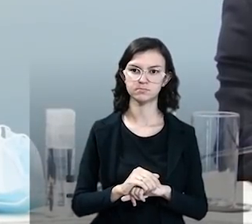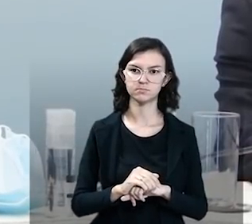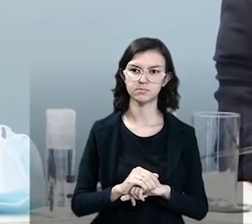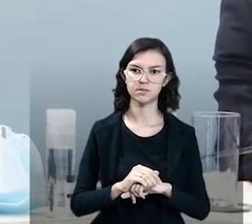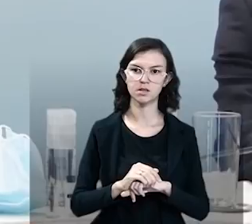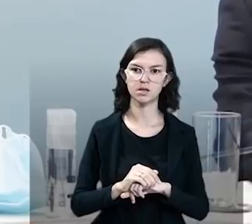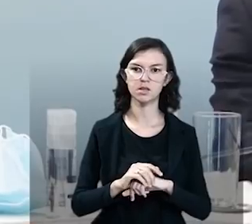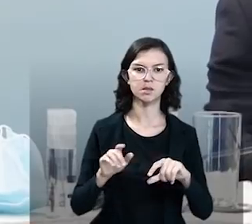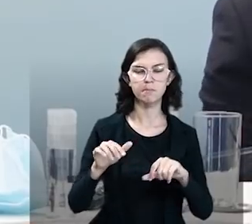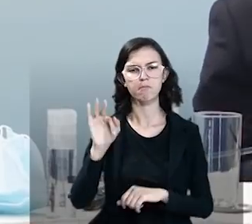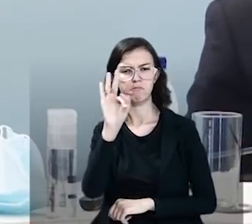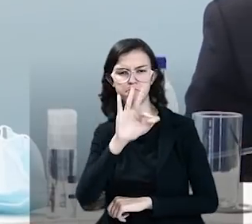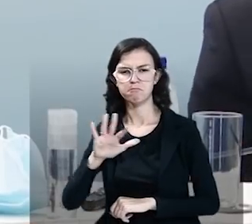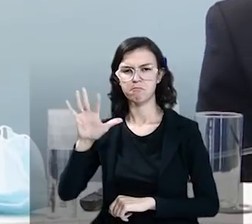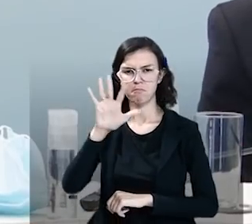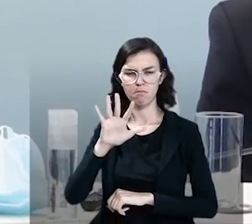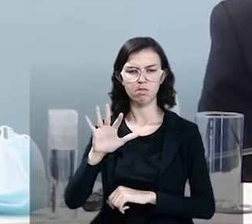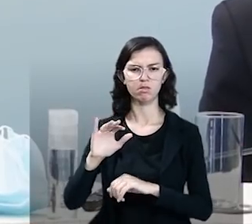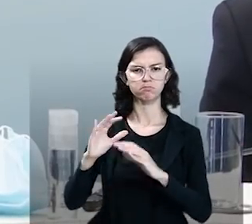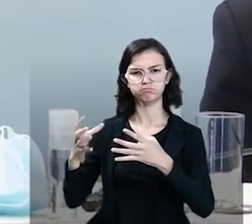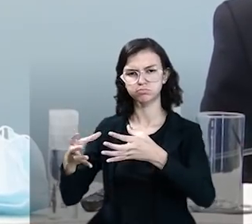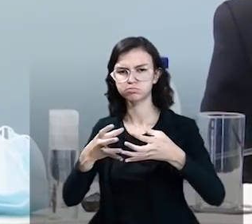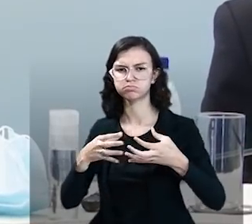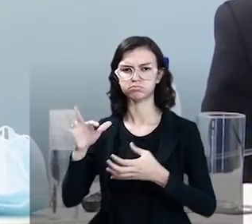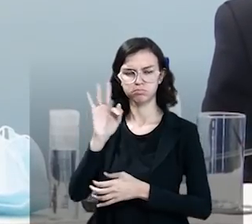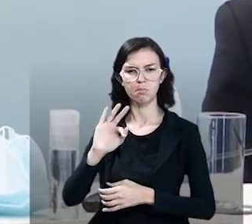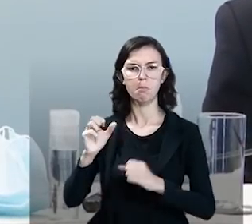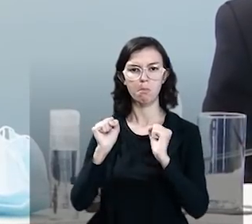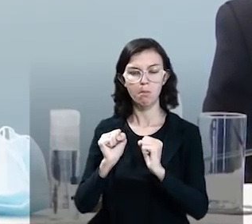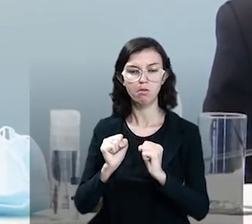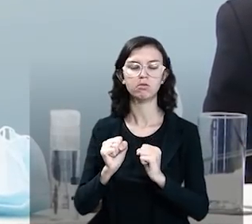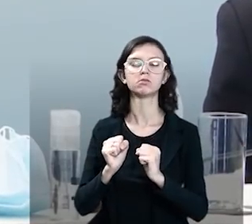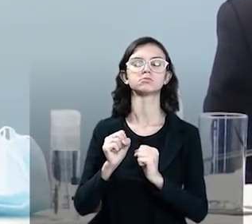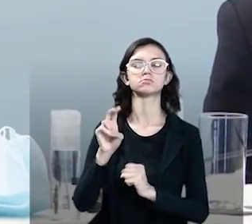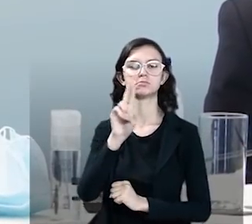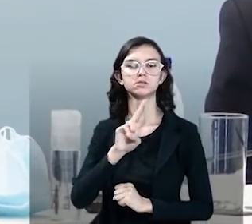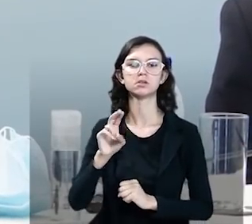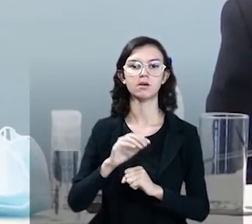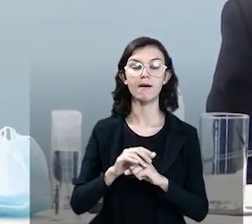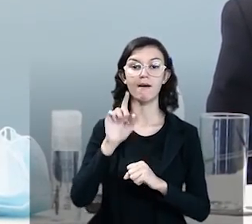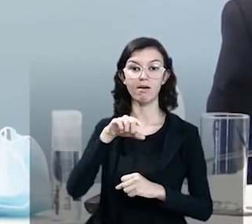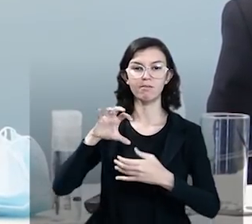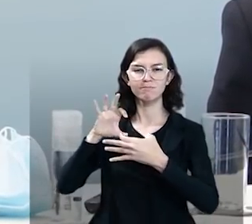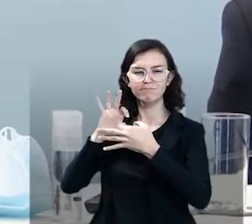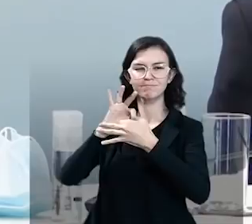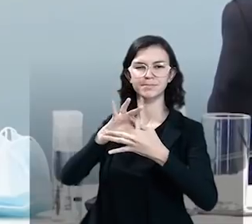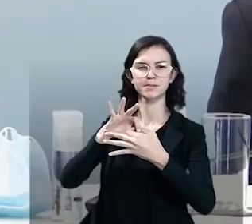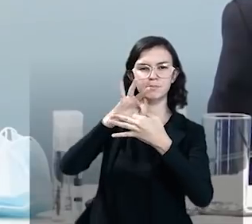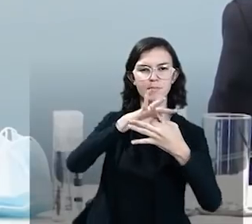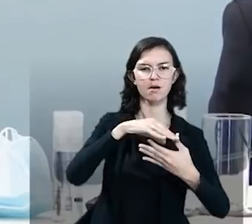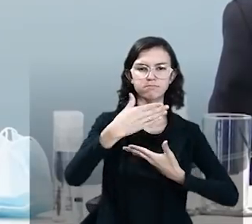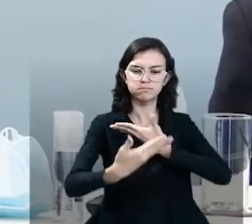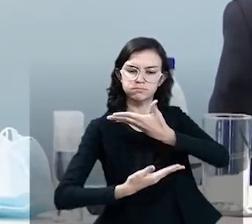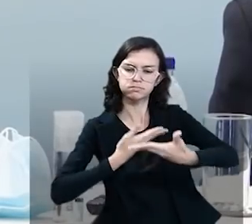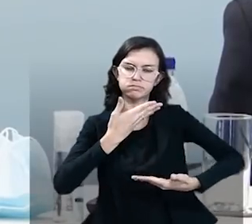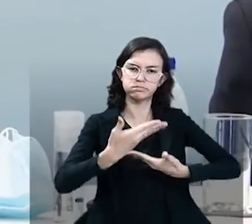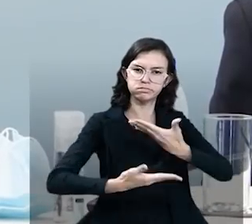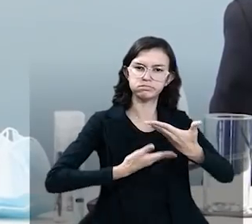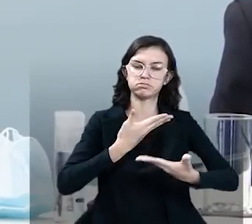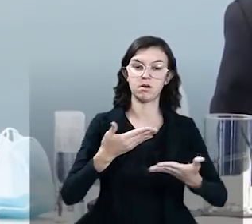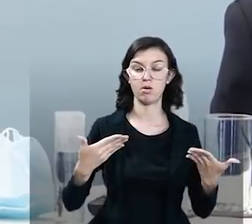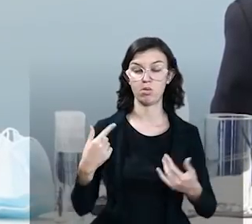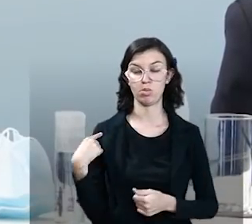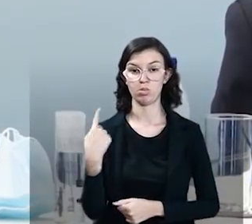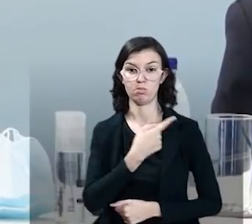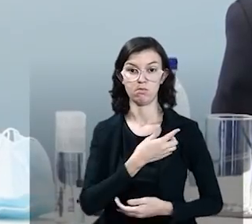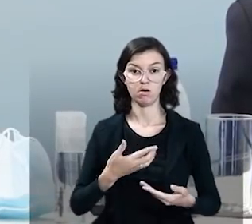a rede federal, essa ferramenta que traz a conectividade, a troca. Nós estamos numa